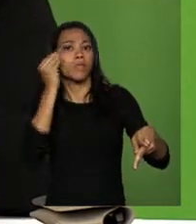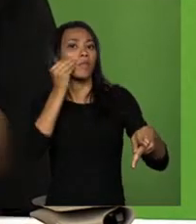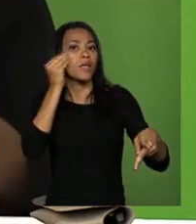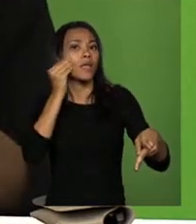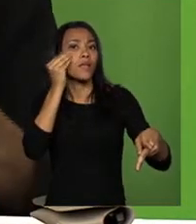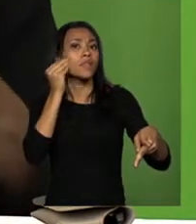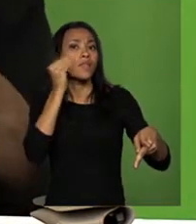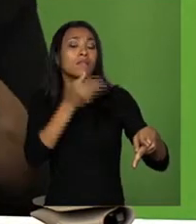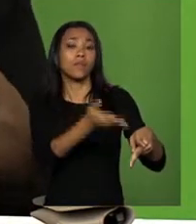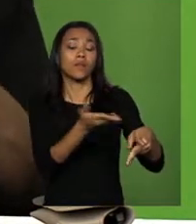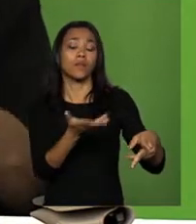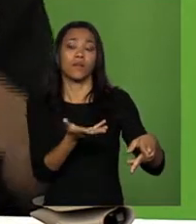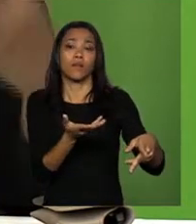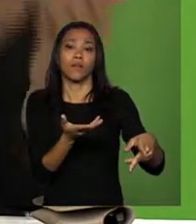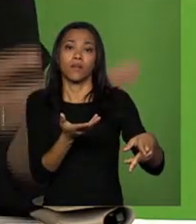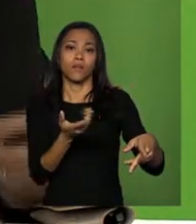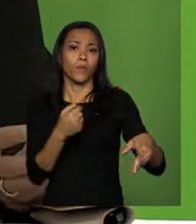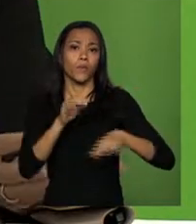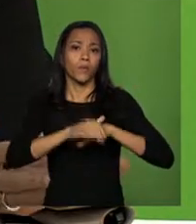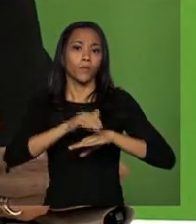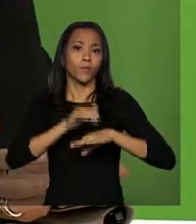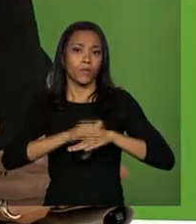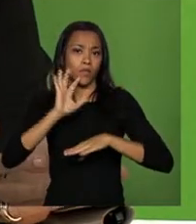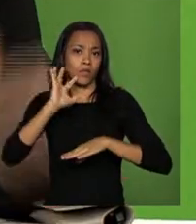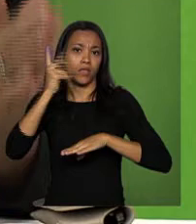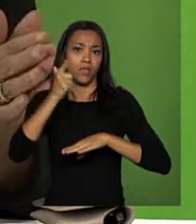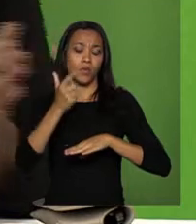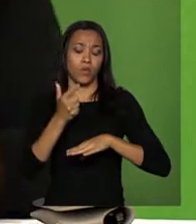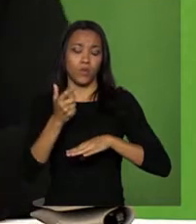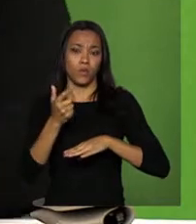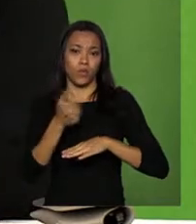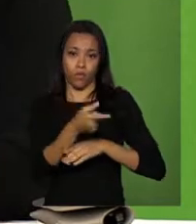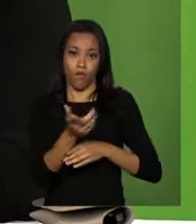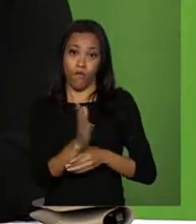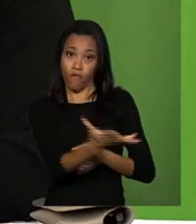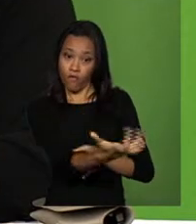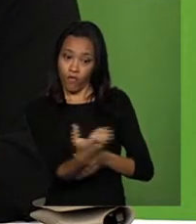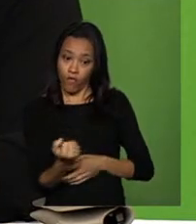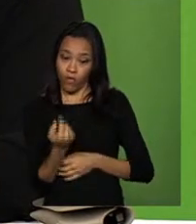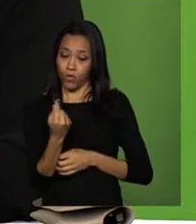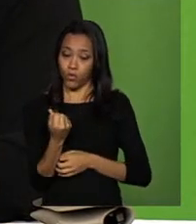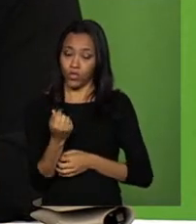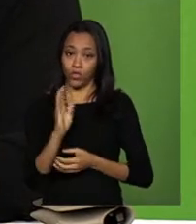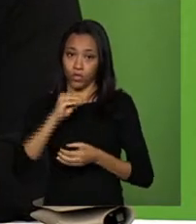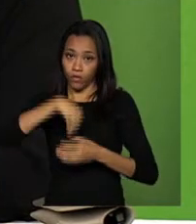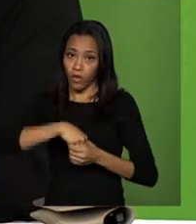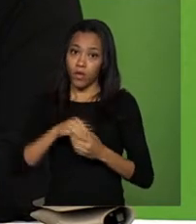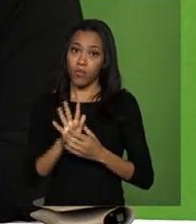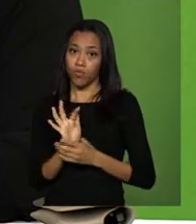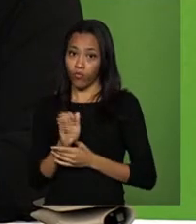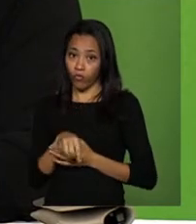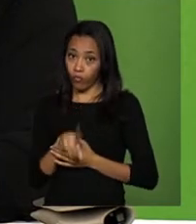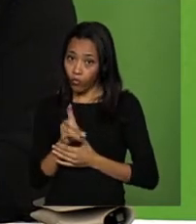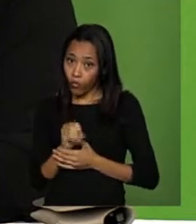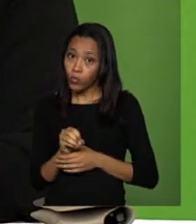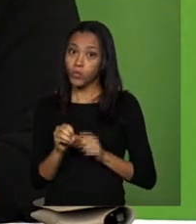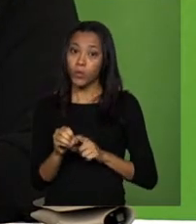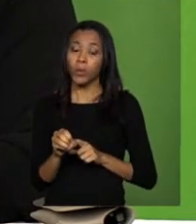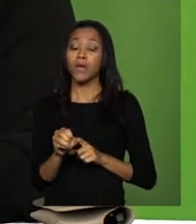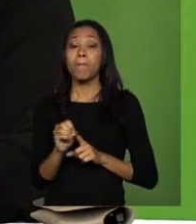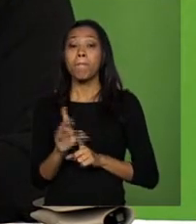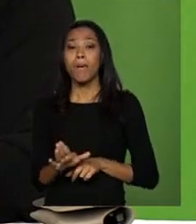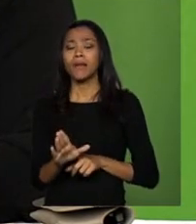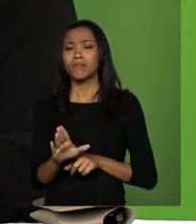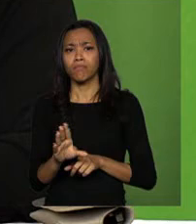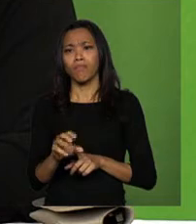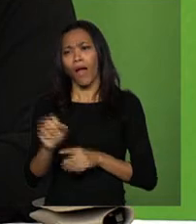Ou quando há uma decisão de que aquilo ali vá para o fundo. Senão, ser feito direto o contrato com as comunidades beneficiárias, detentoras